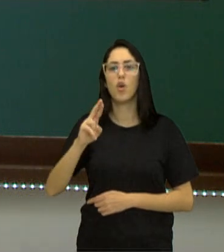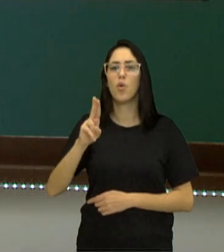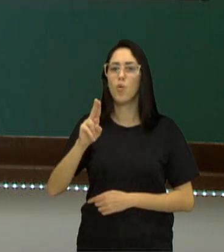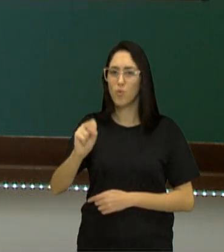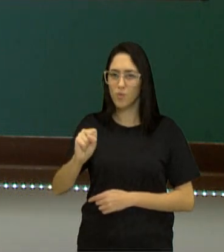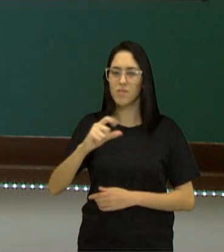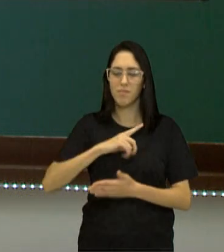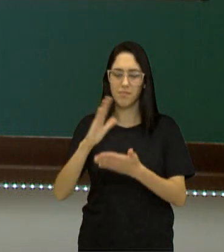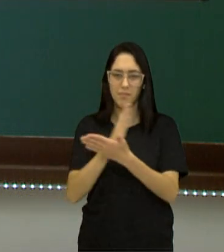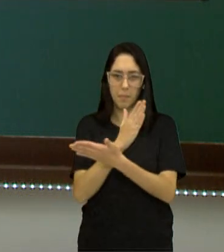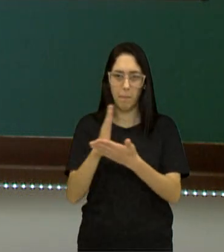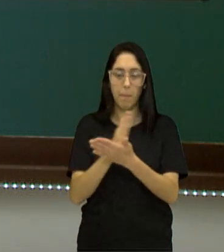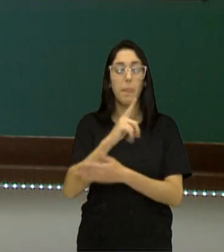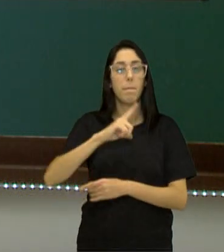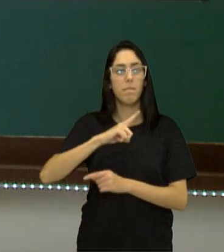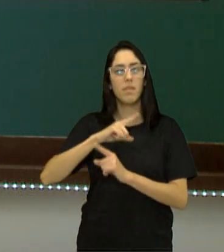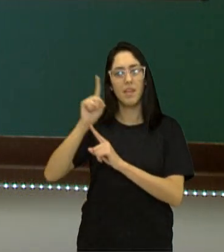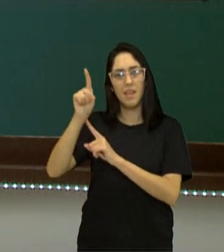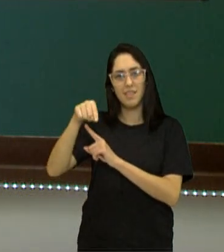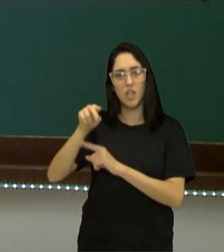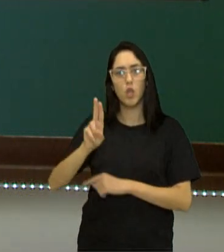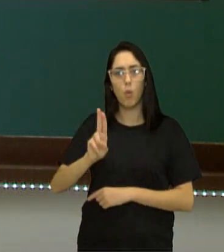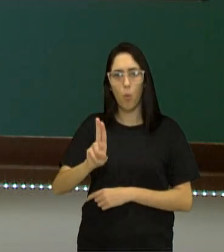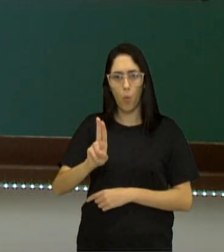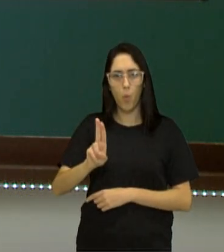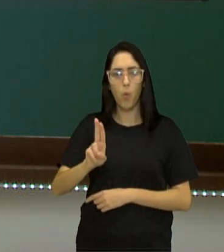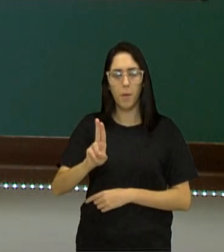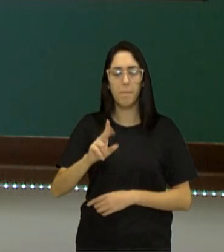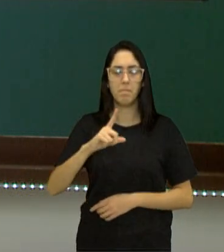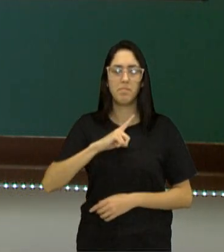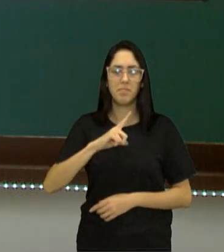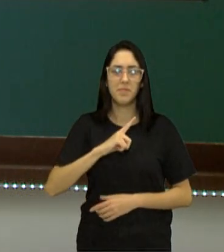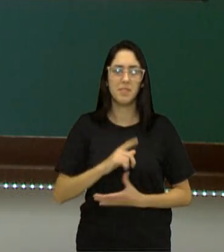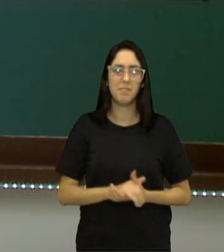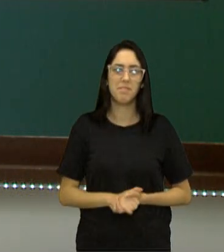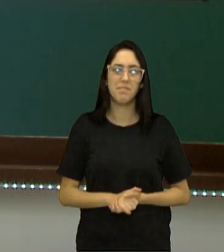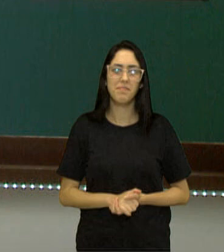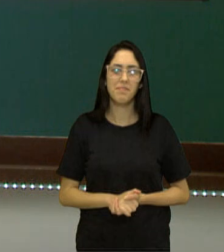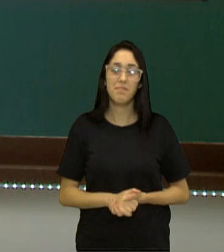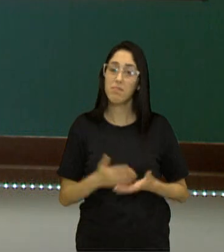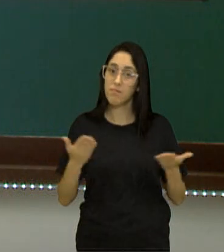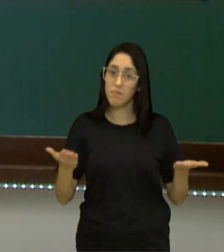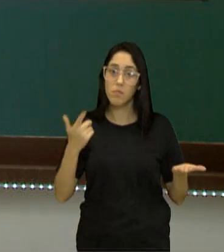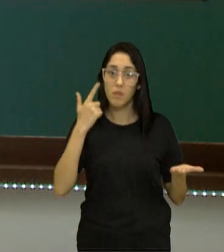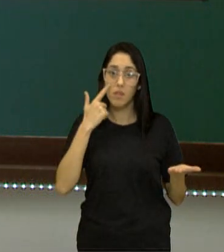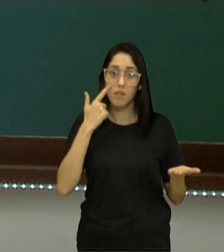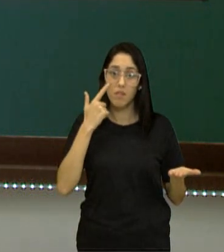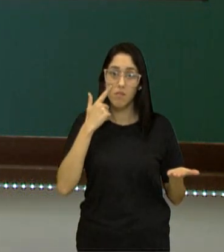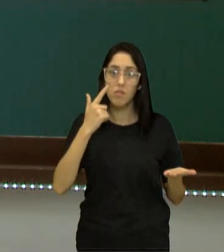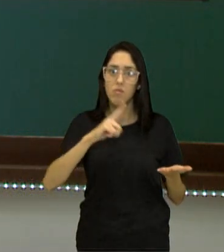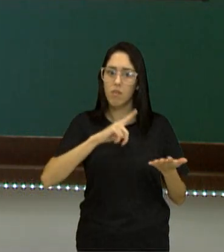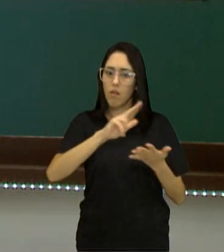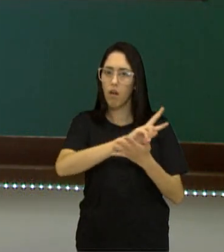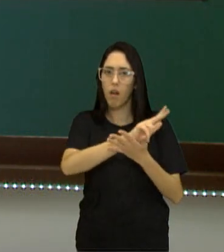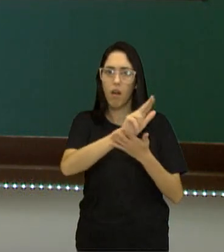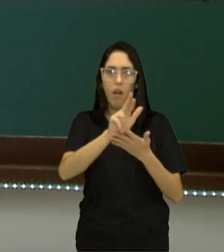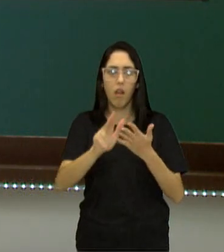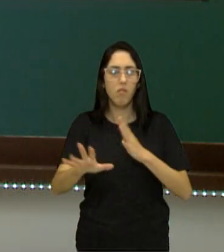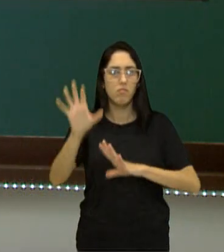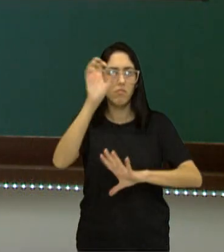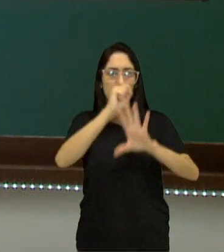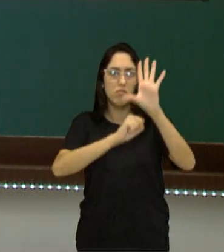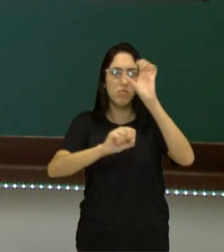acento, a paroxíta terminada em us. É acentuada por esse motivo. Vocês viram quanta coisa a pode aprender